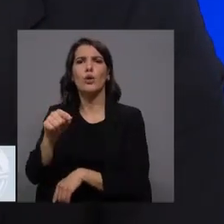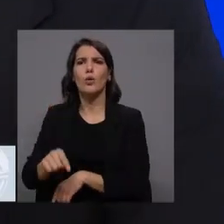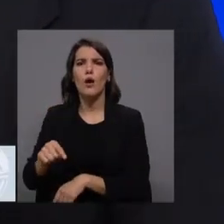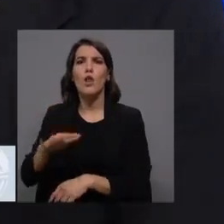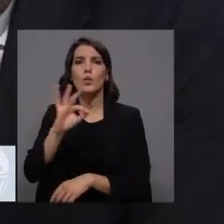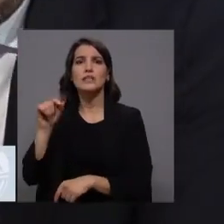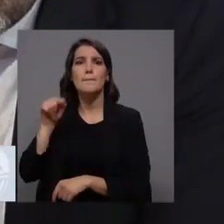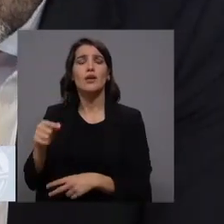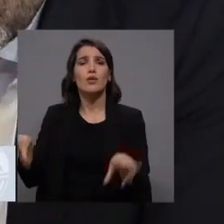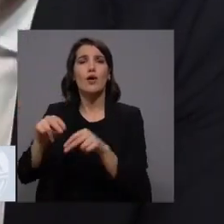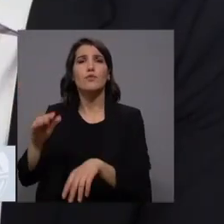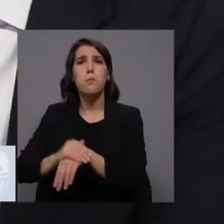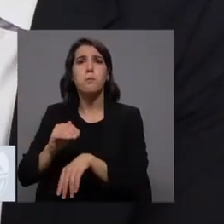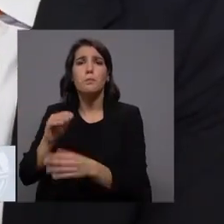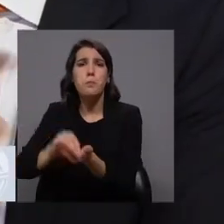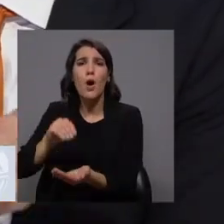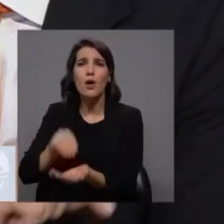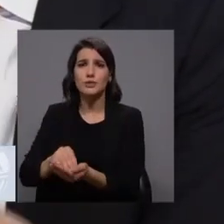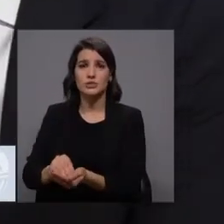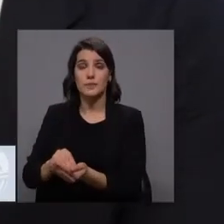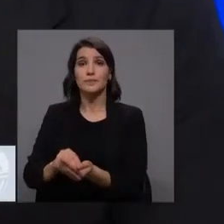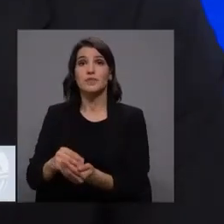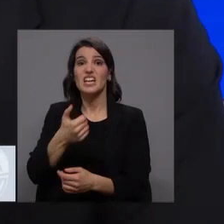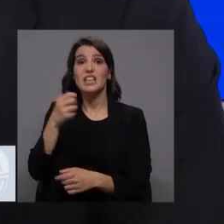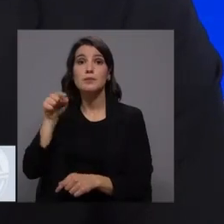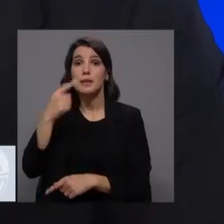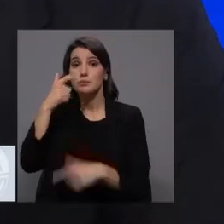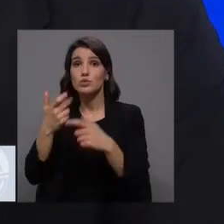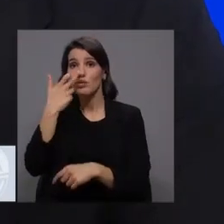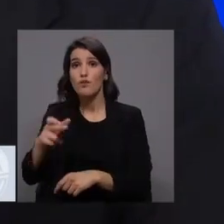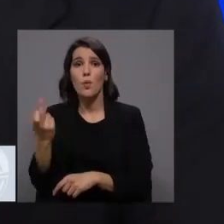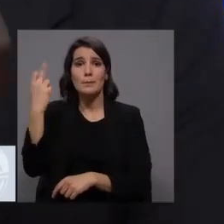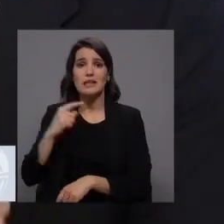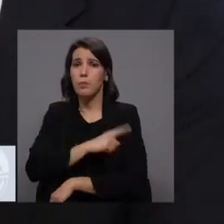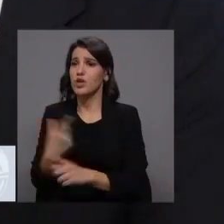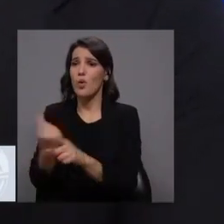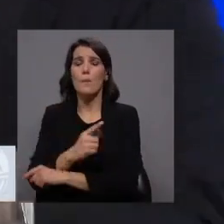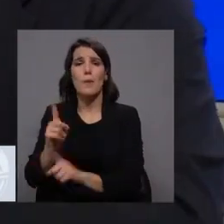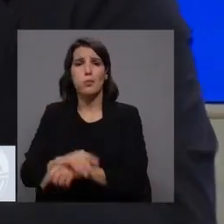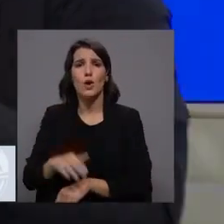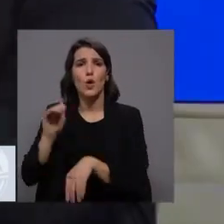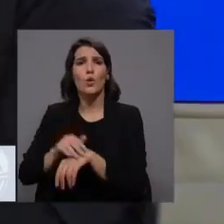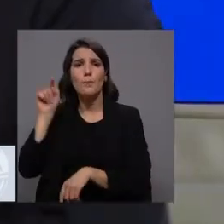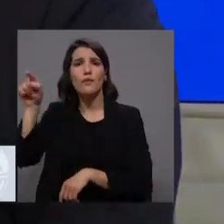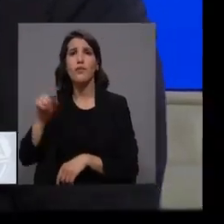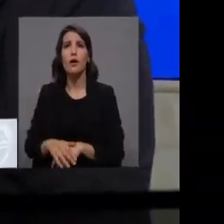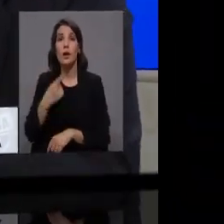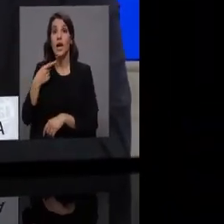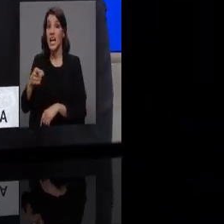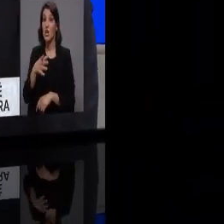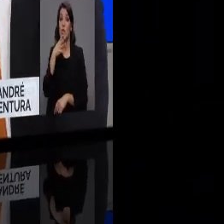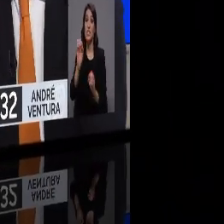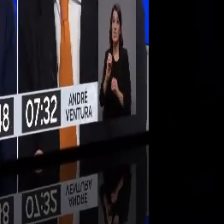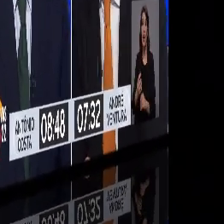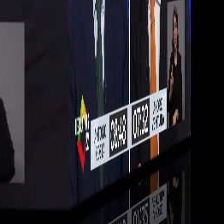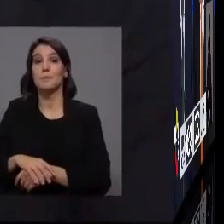pobres. O seu legado são 500 mil pensionistas que perderam o poder de compra o ano passado e em 2019. Esse é que é o seu legado. Pena é que o Rio nunca lhe tenha dito isto e